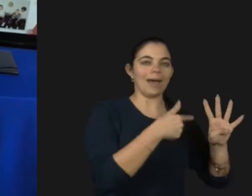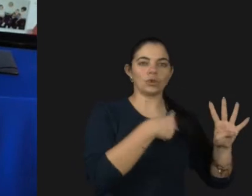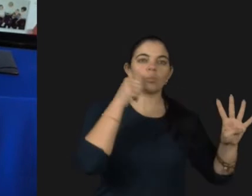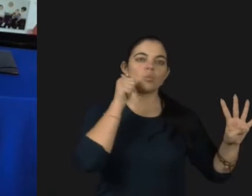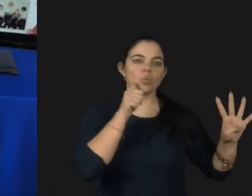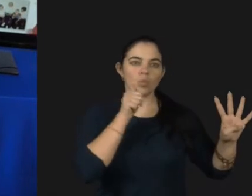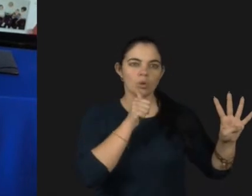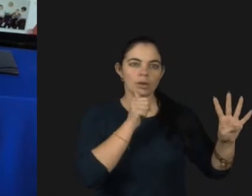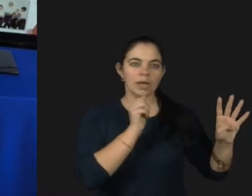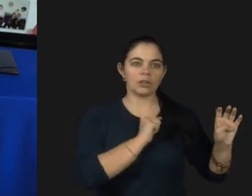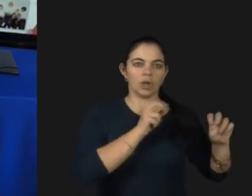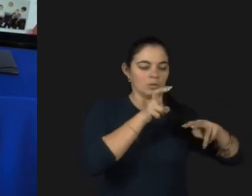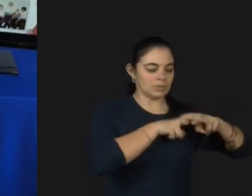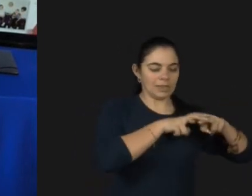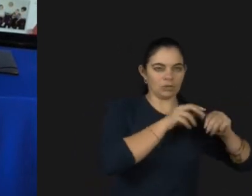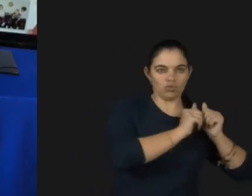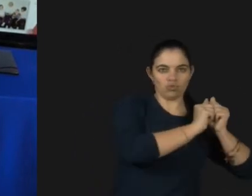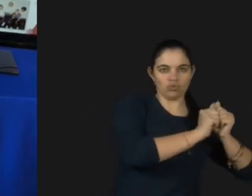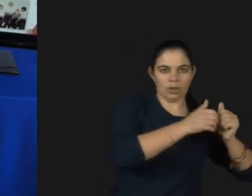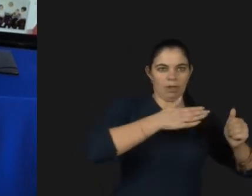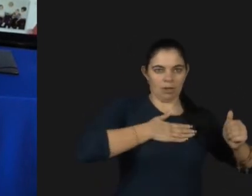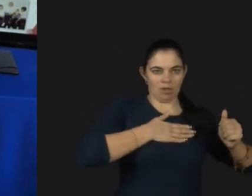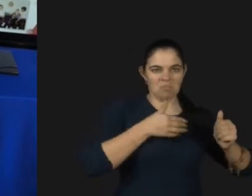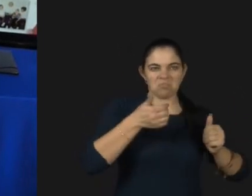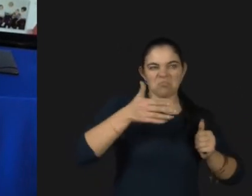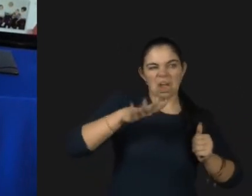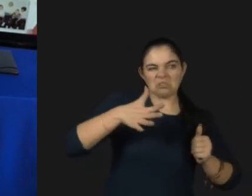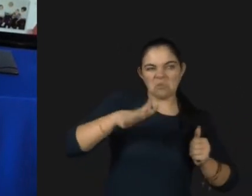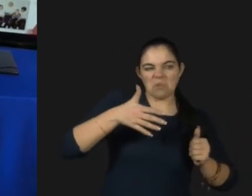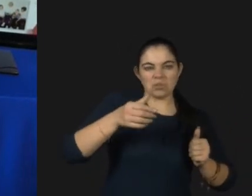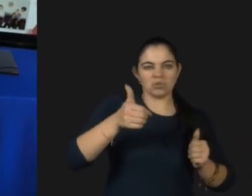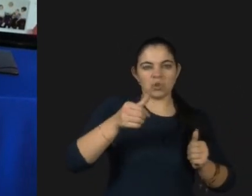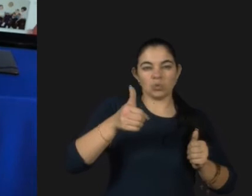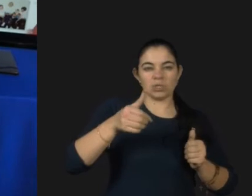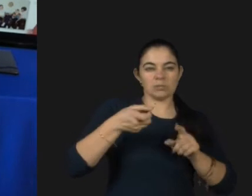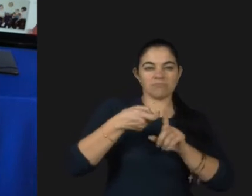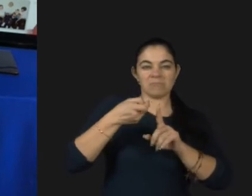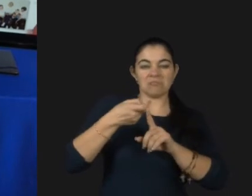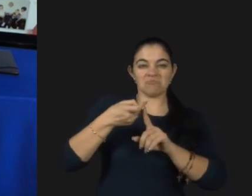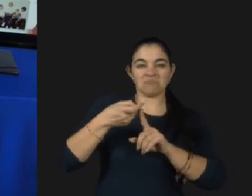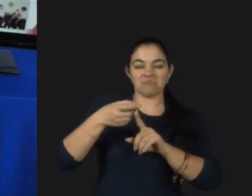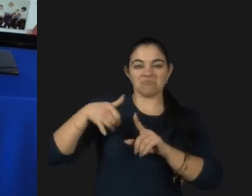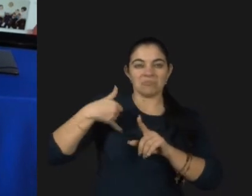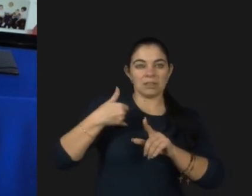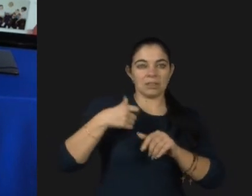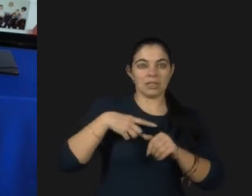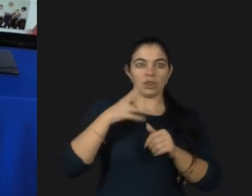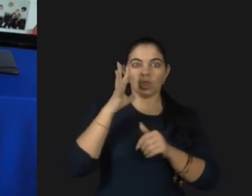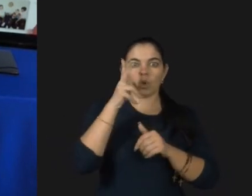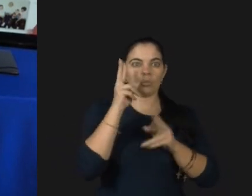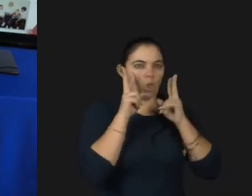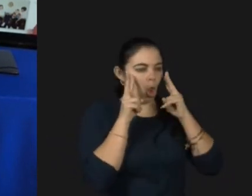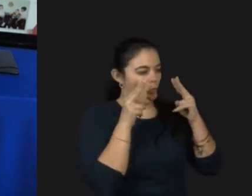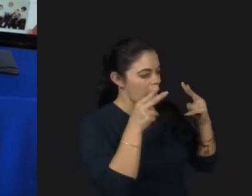comigo ao campo, por volta de 11 meses de idade eu tinha, e todos estão olhando para mim, estão